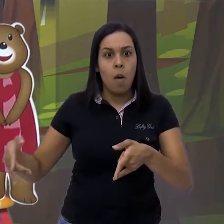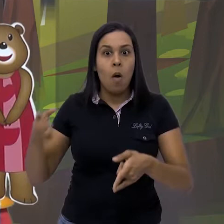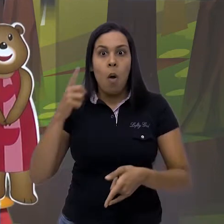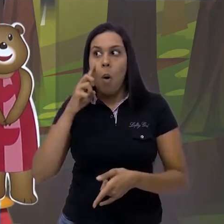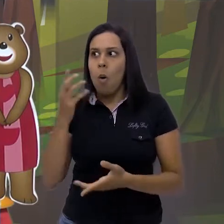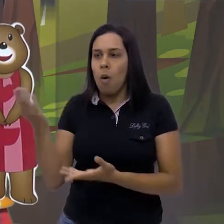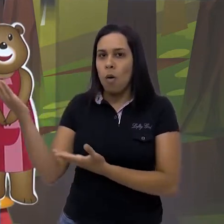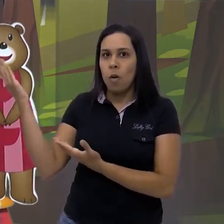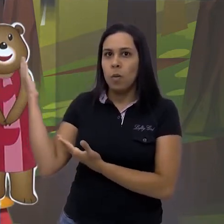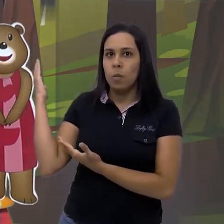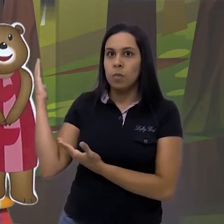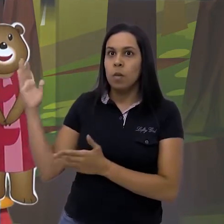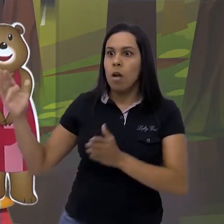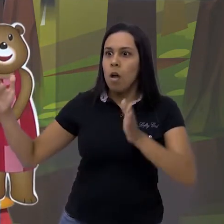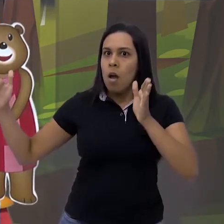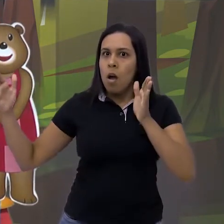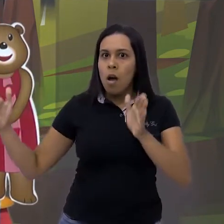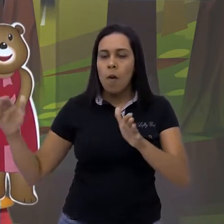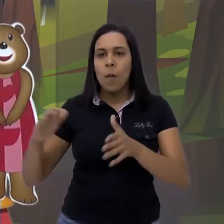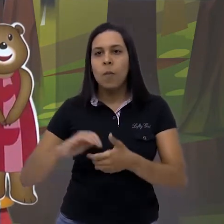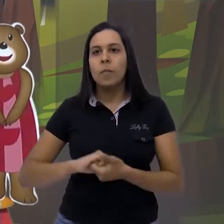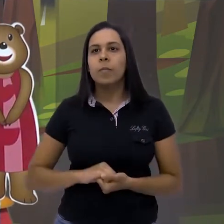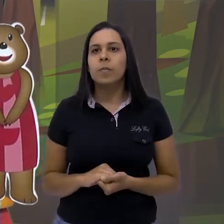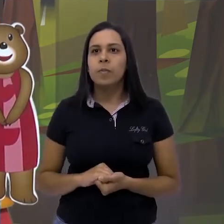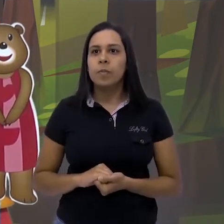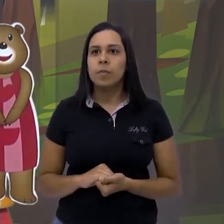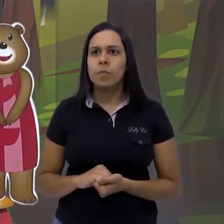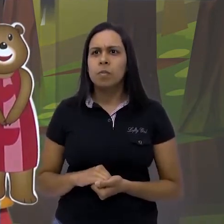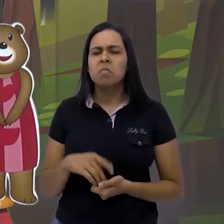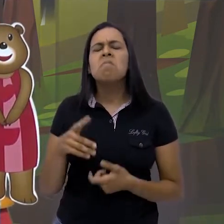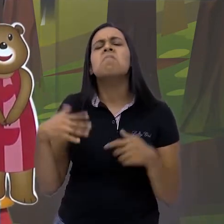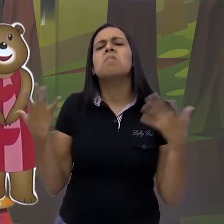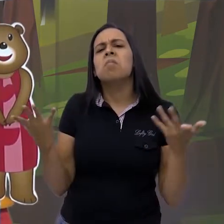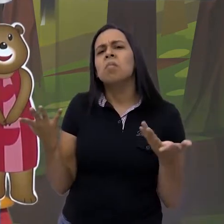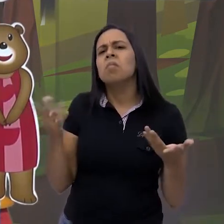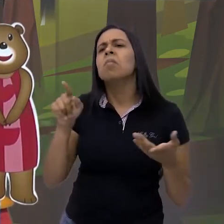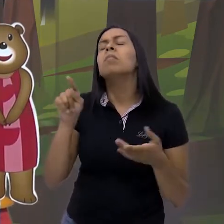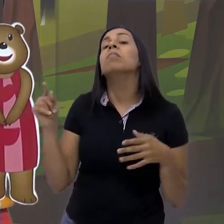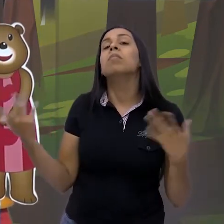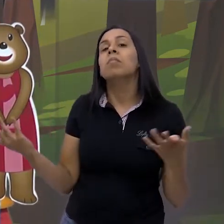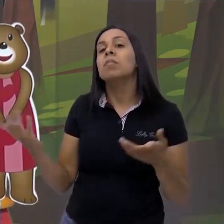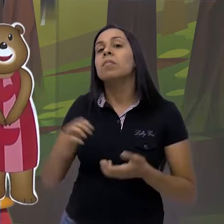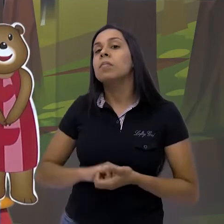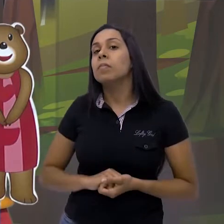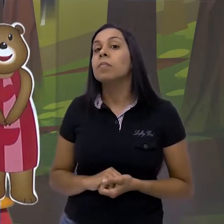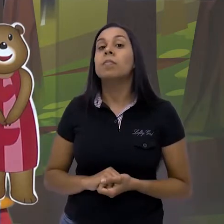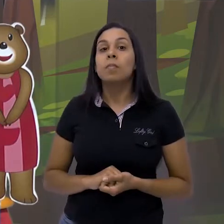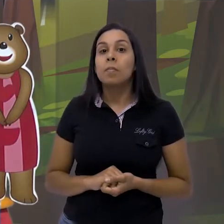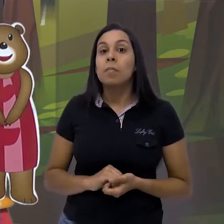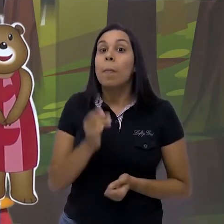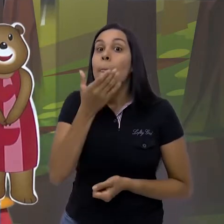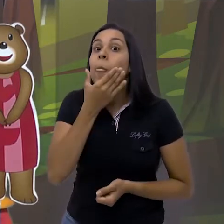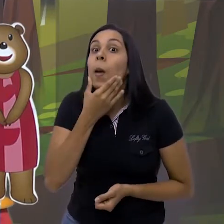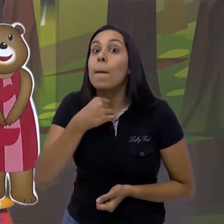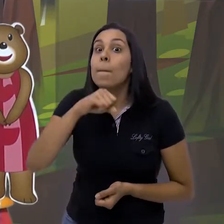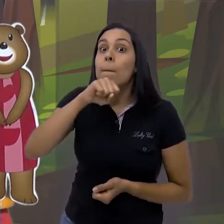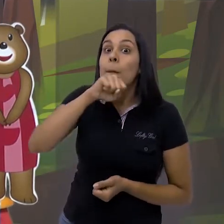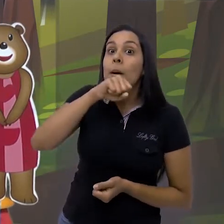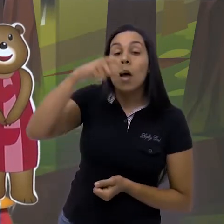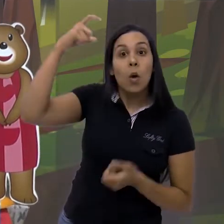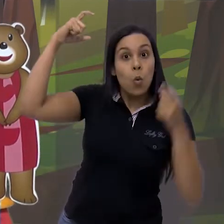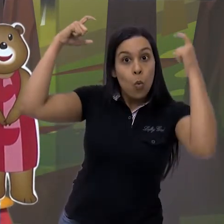vocês aqui a cama grande. Olha, de quem será essa cama grande? Do papai